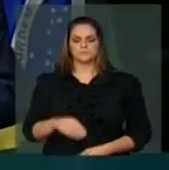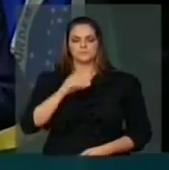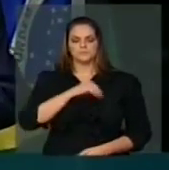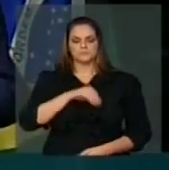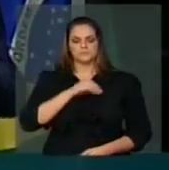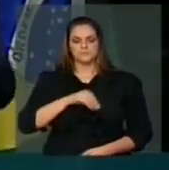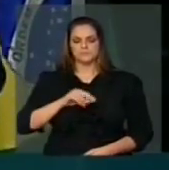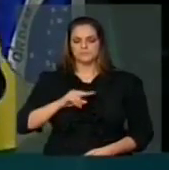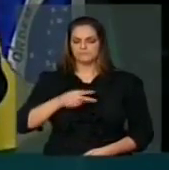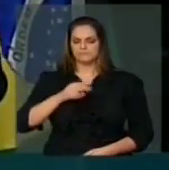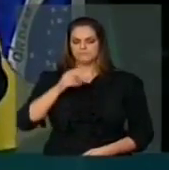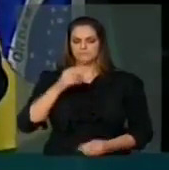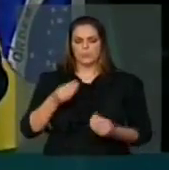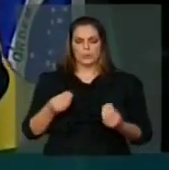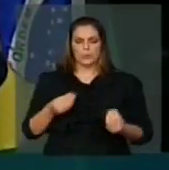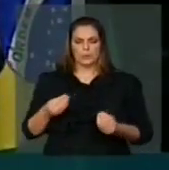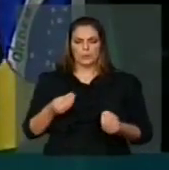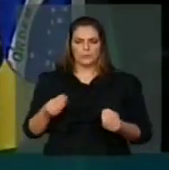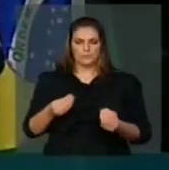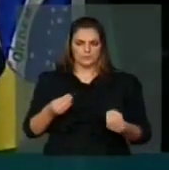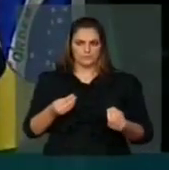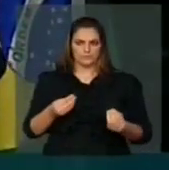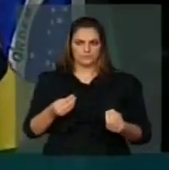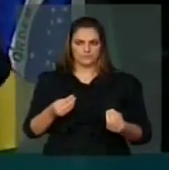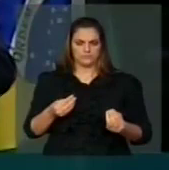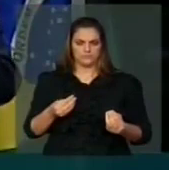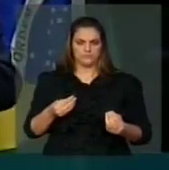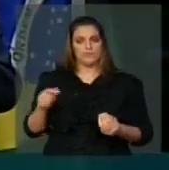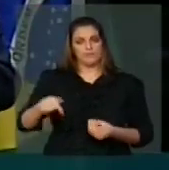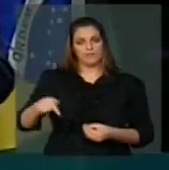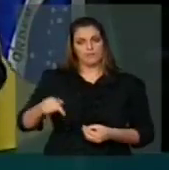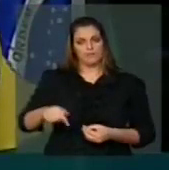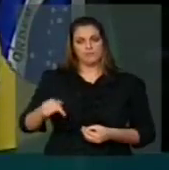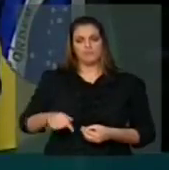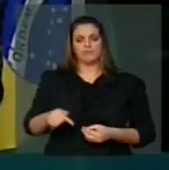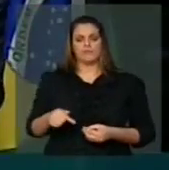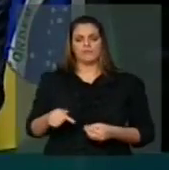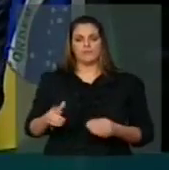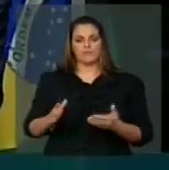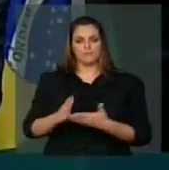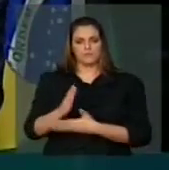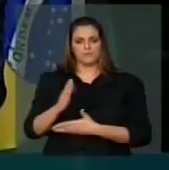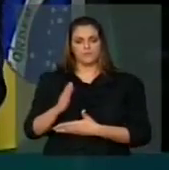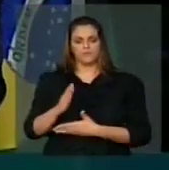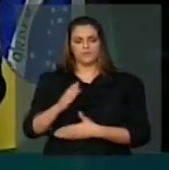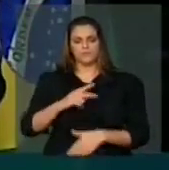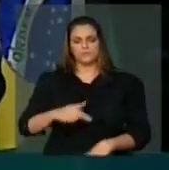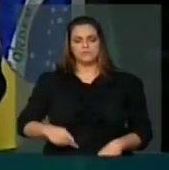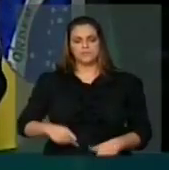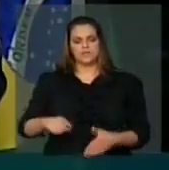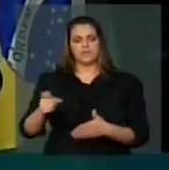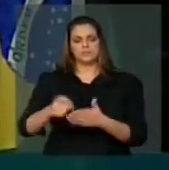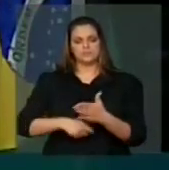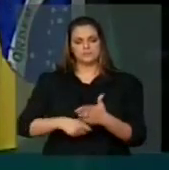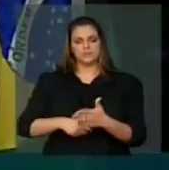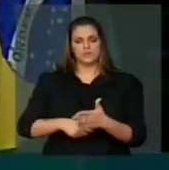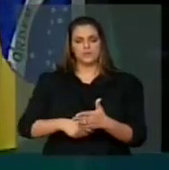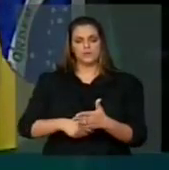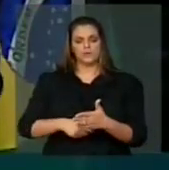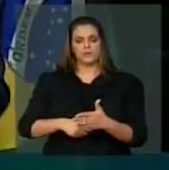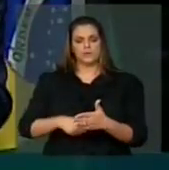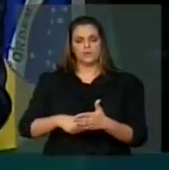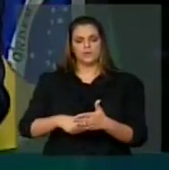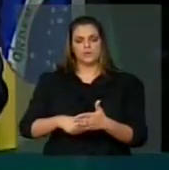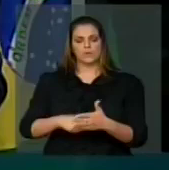de saúde. Por quê? Aqui a matéria que nós aprovamos, que o Senado aprovou, a presidente de comunidade assinou a lei, vetou